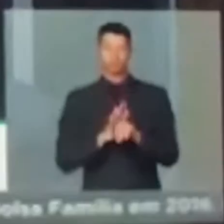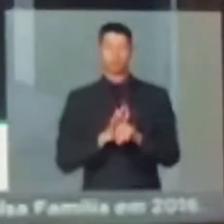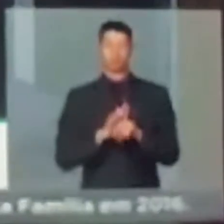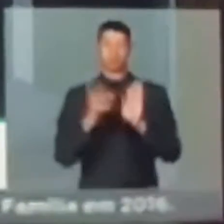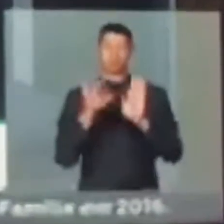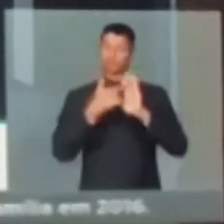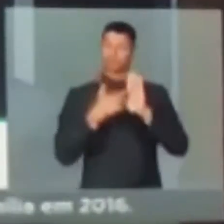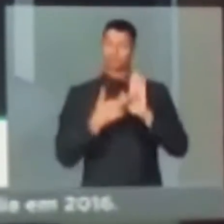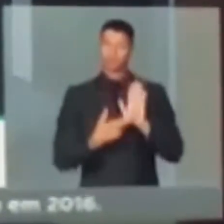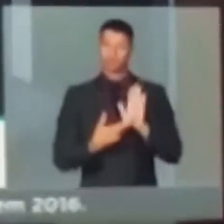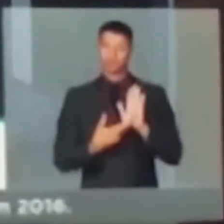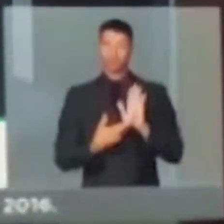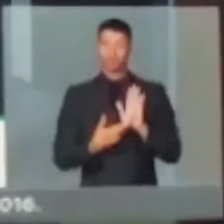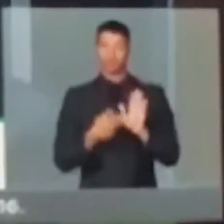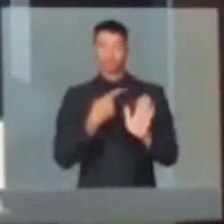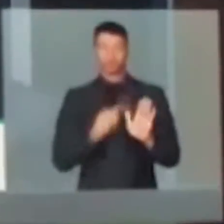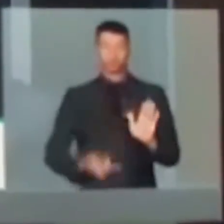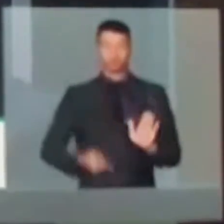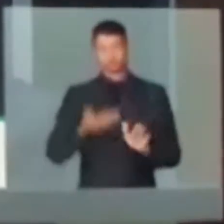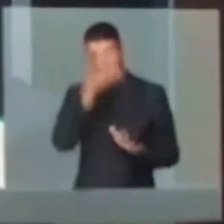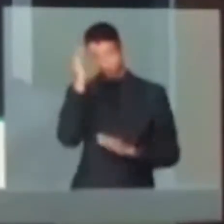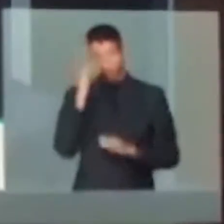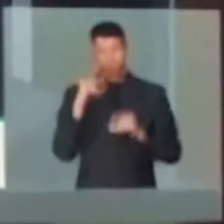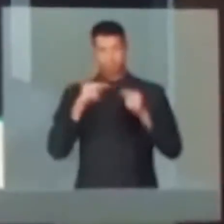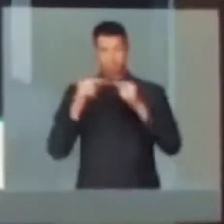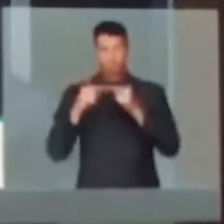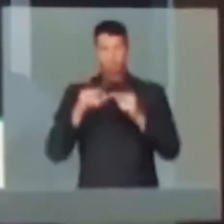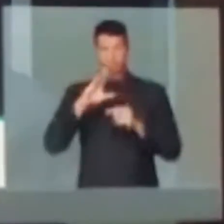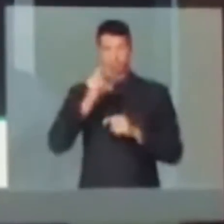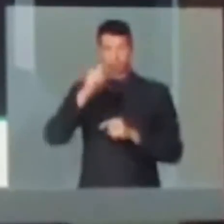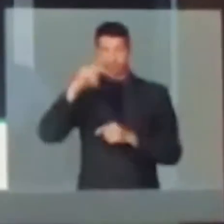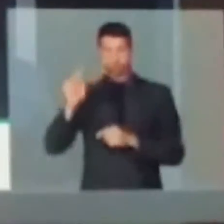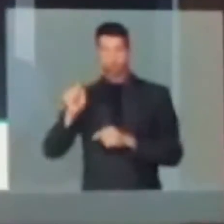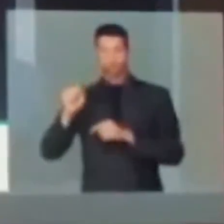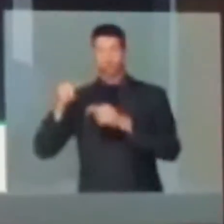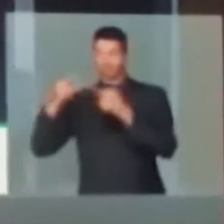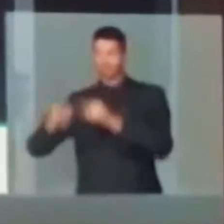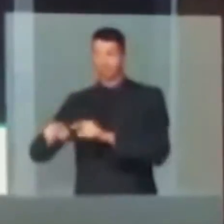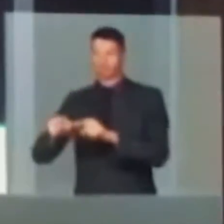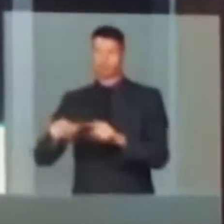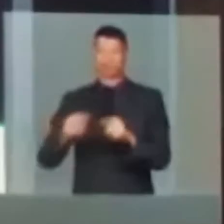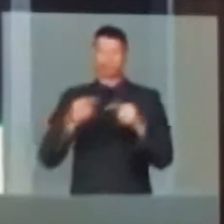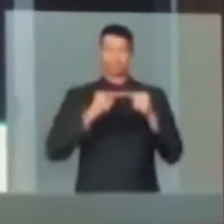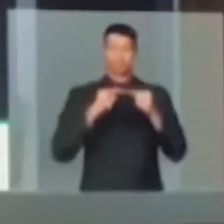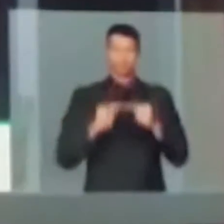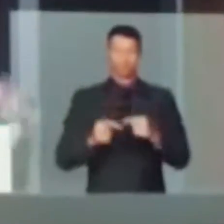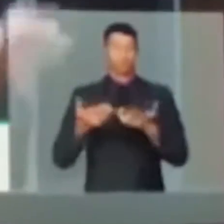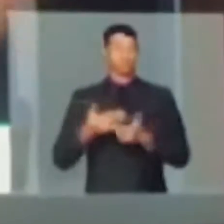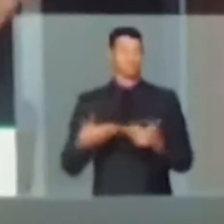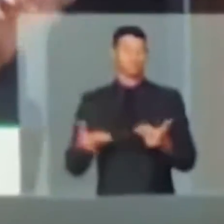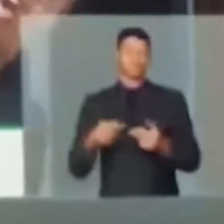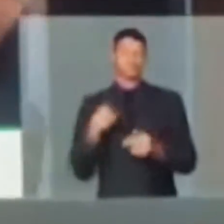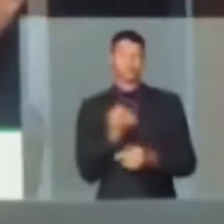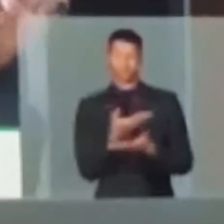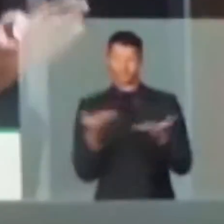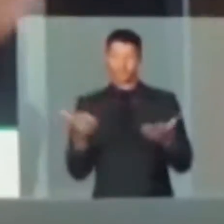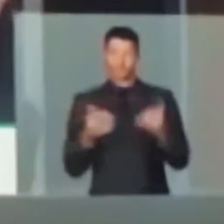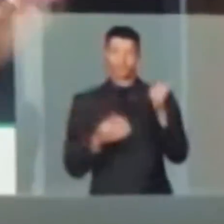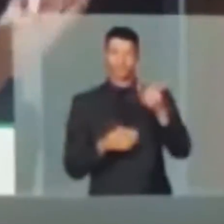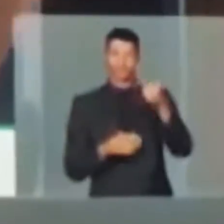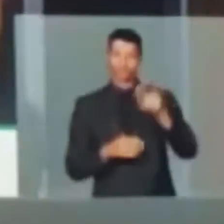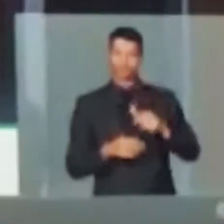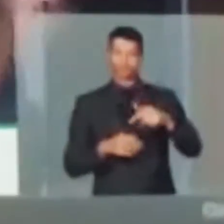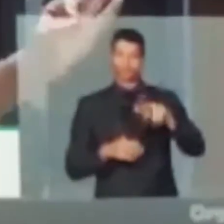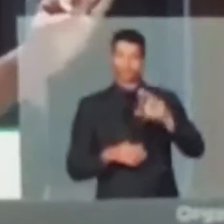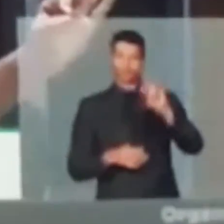no regimento, do presidente da Câmara articulando chapa da oposição, articulando dissidências, vocês não têm